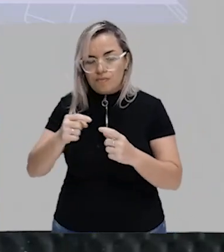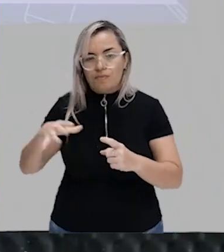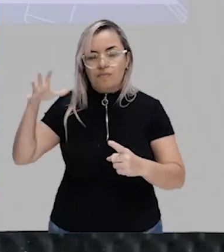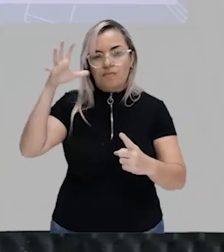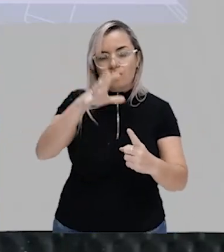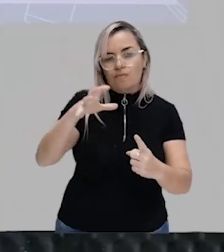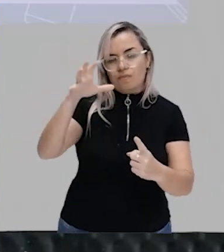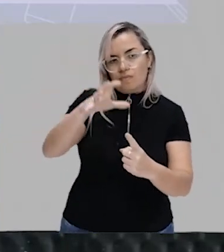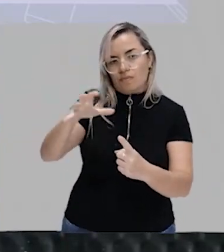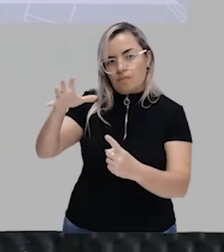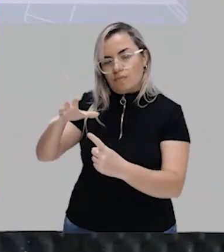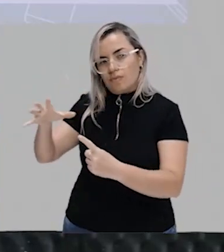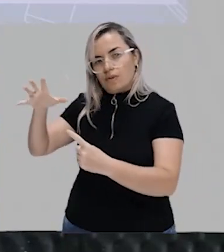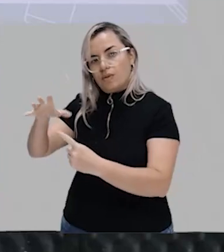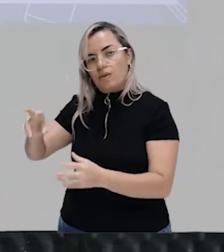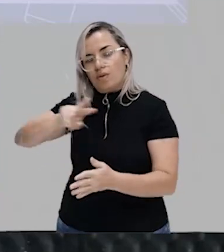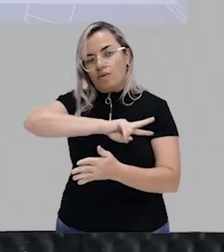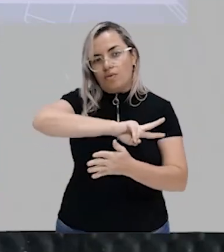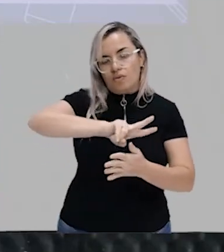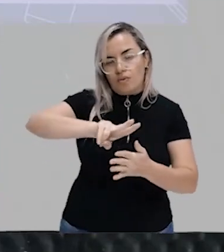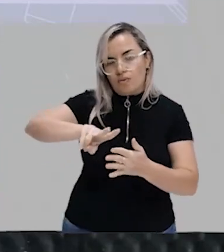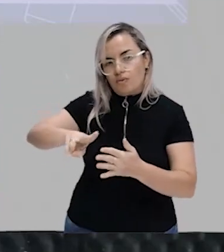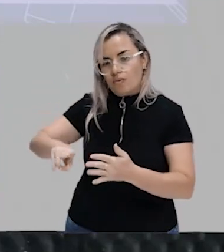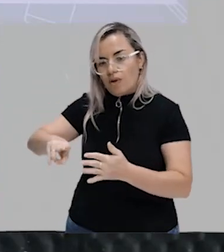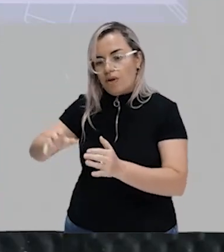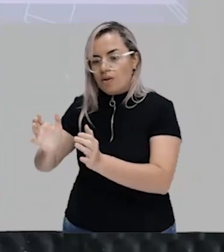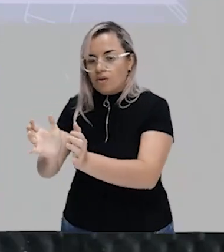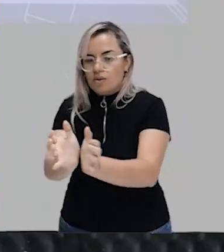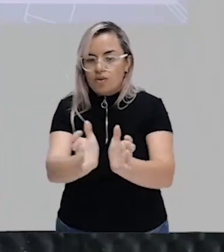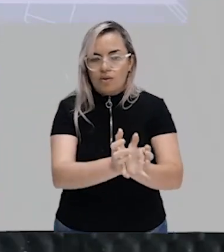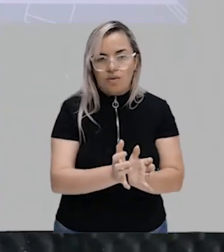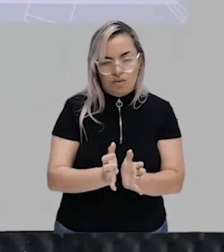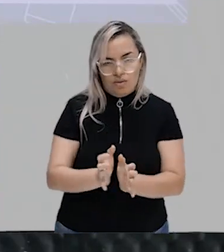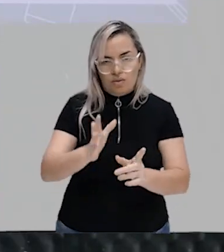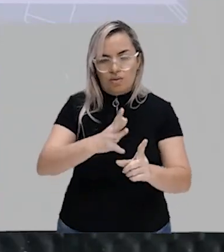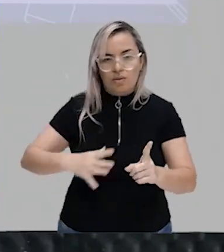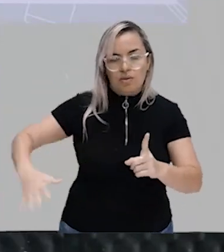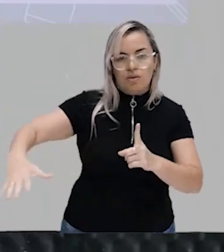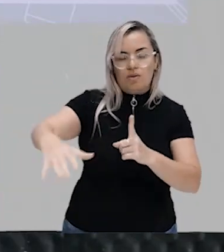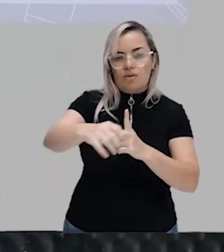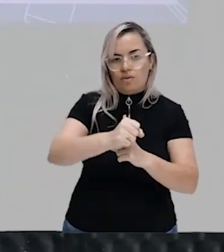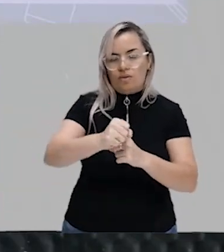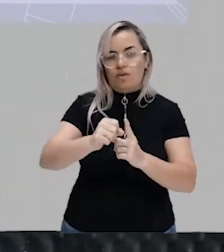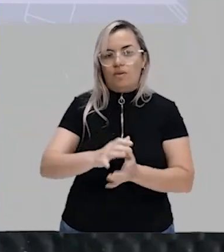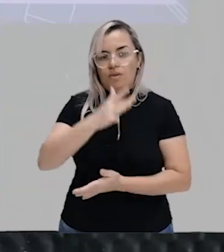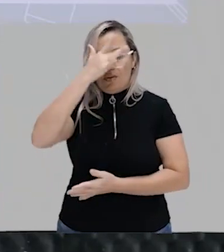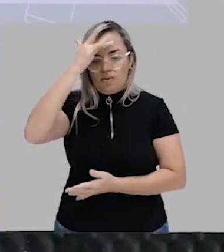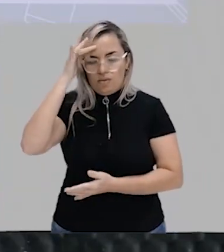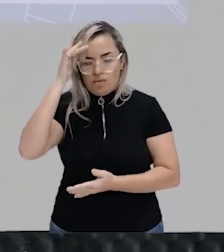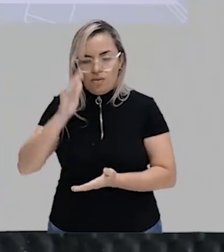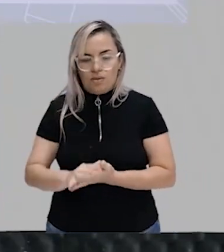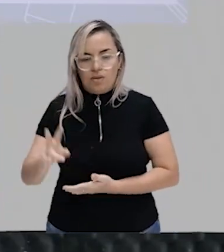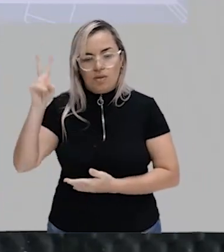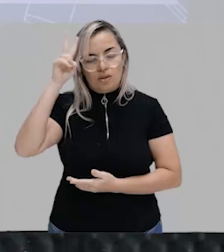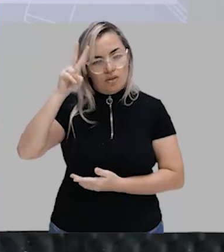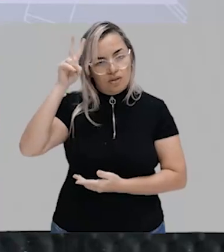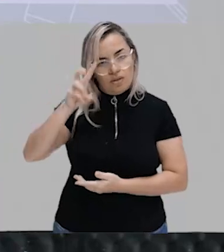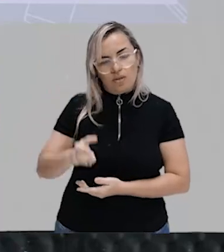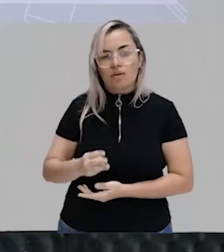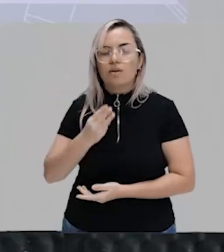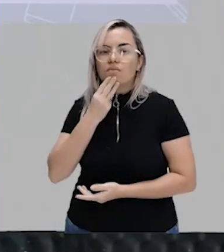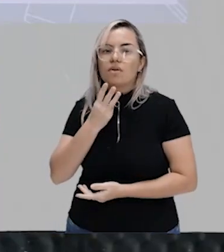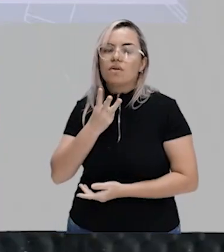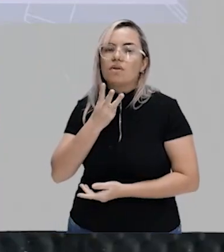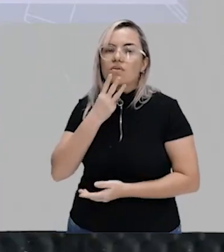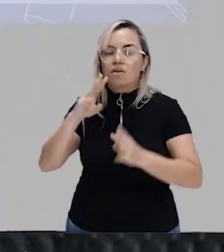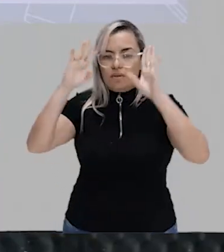os outros segmentos da sociedade e os outros indivíduos também. Então lembra para Weber a